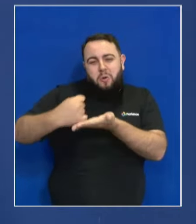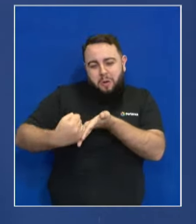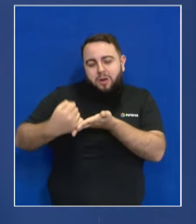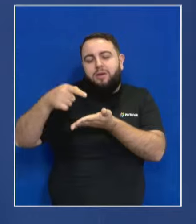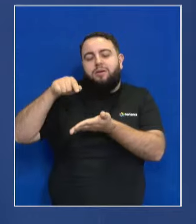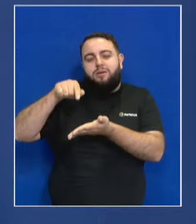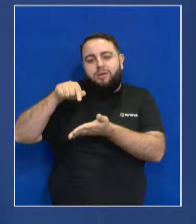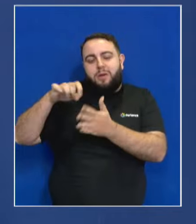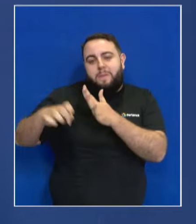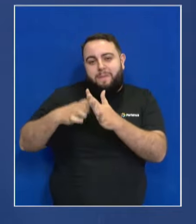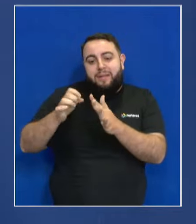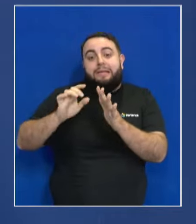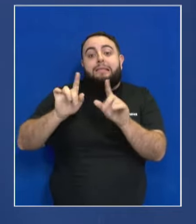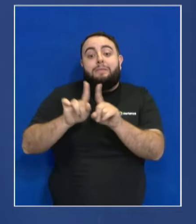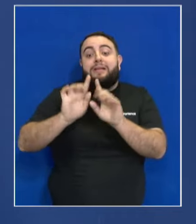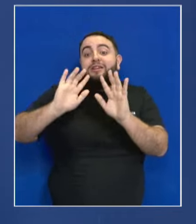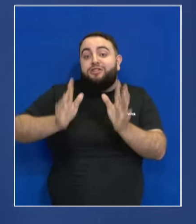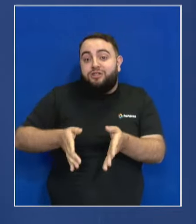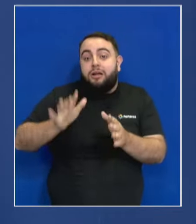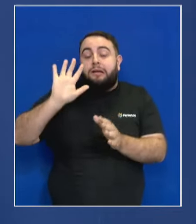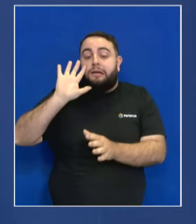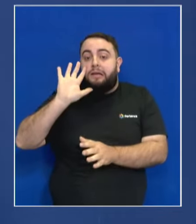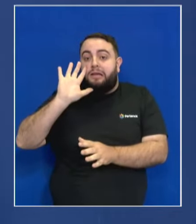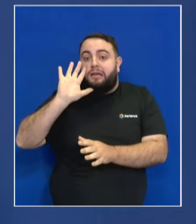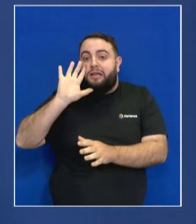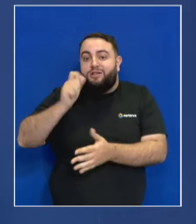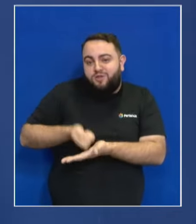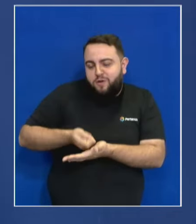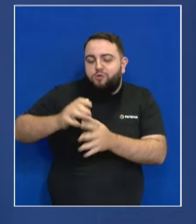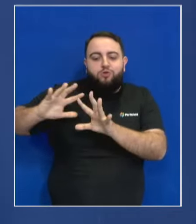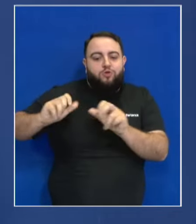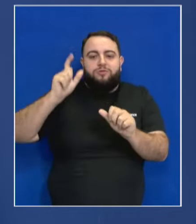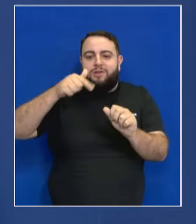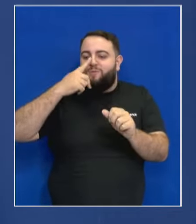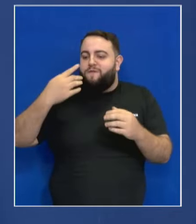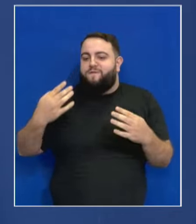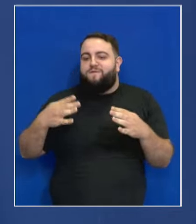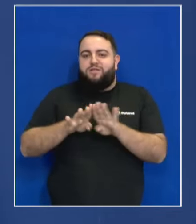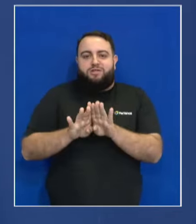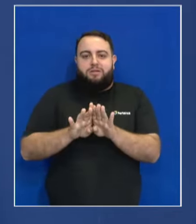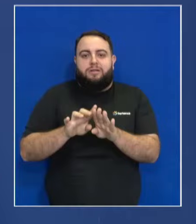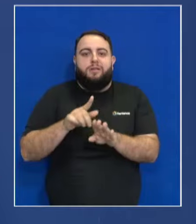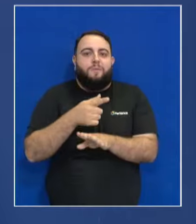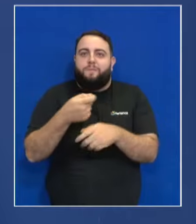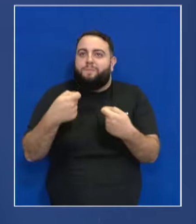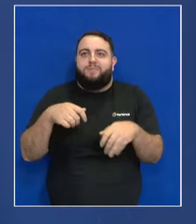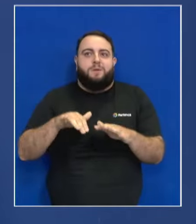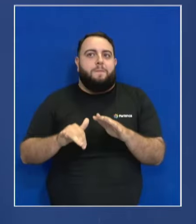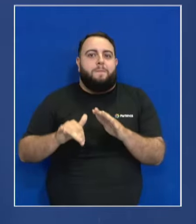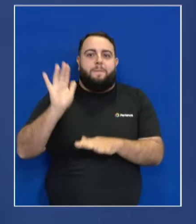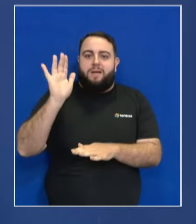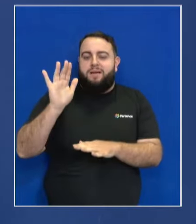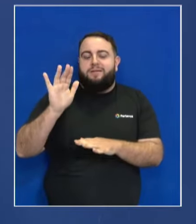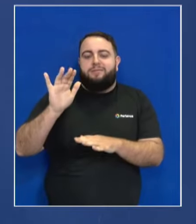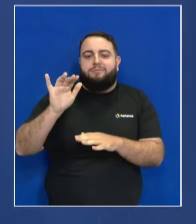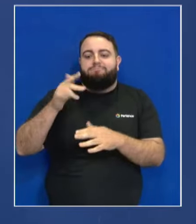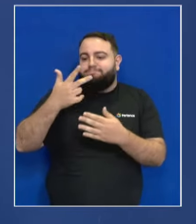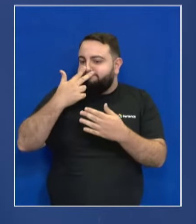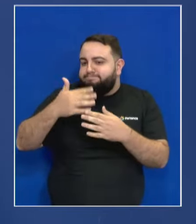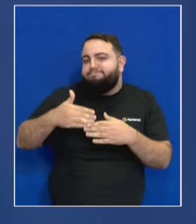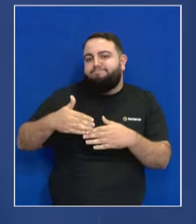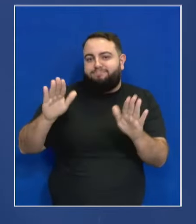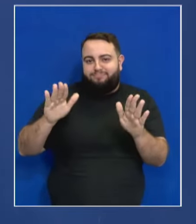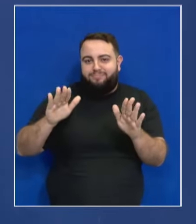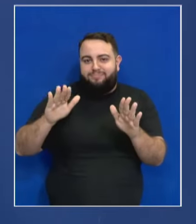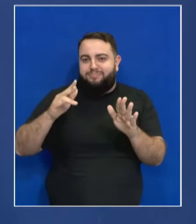junto com a mobilidade urbana, que a maioria das comportas serão fechadas, porque não tem mais necessidade de mobilidade urbana e, portanto, elas serão